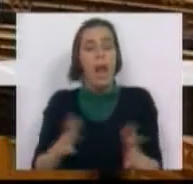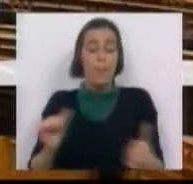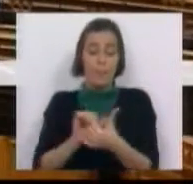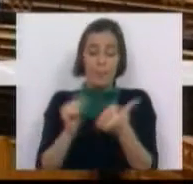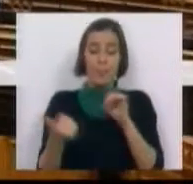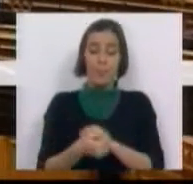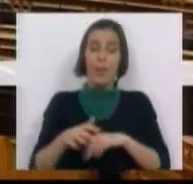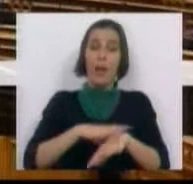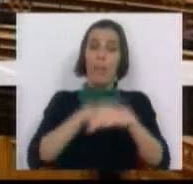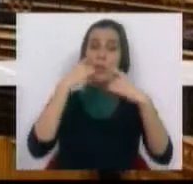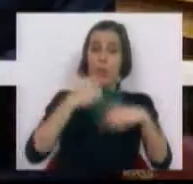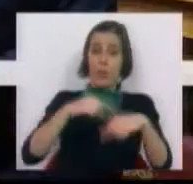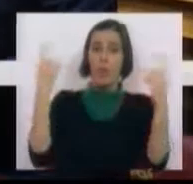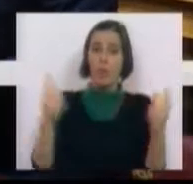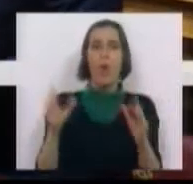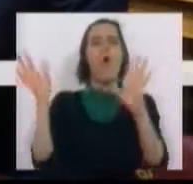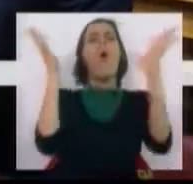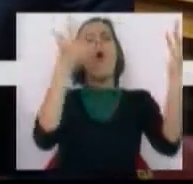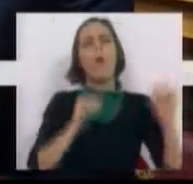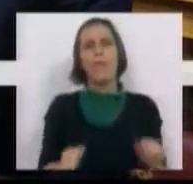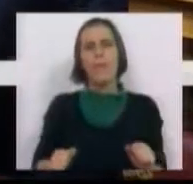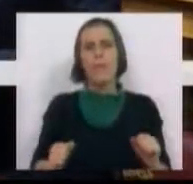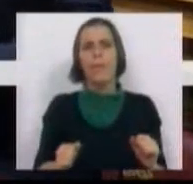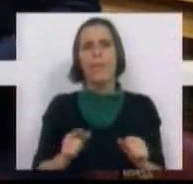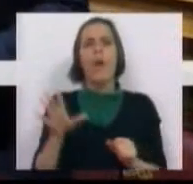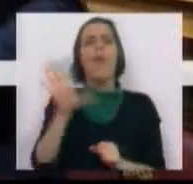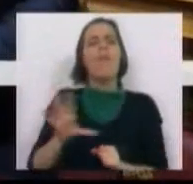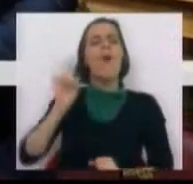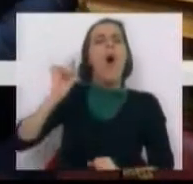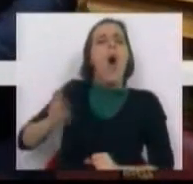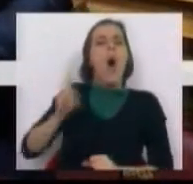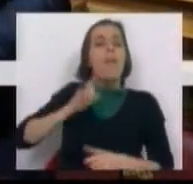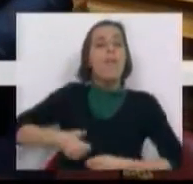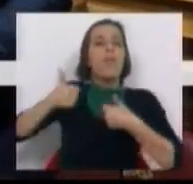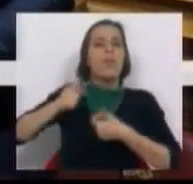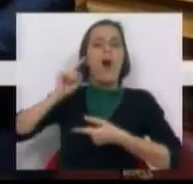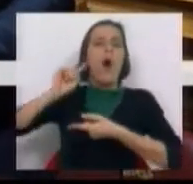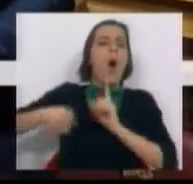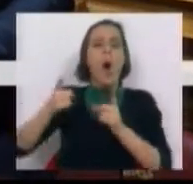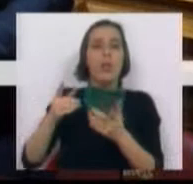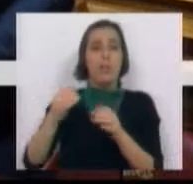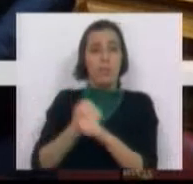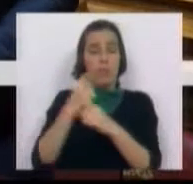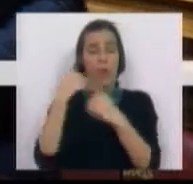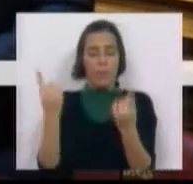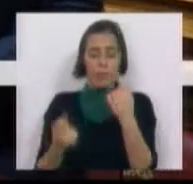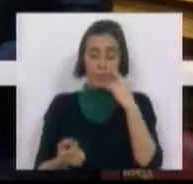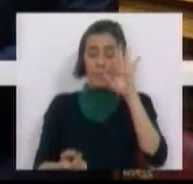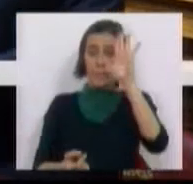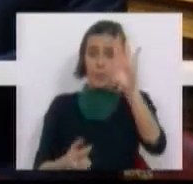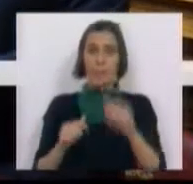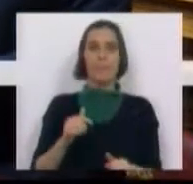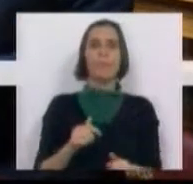Reforma da administração pública, onde? Em que regimes fundamentais da função pública? Vejamos,